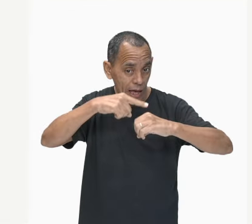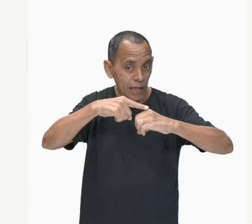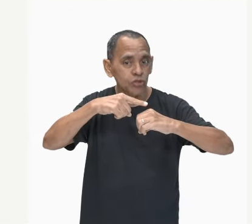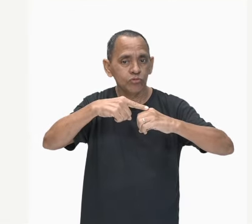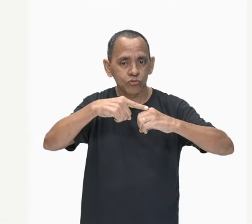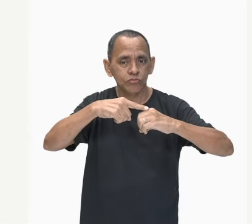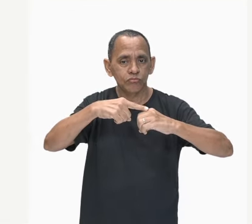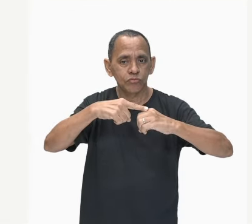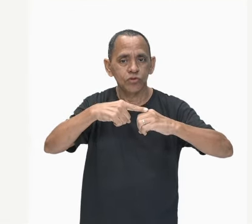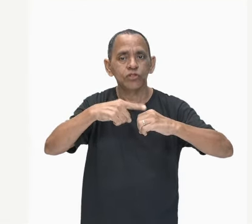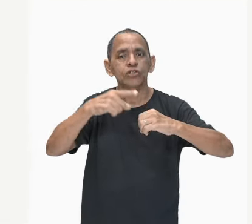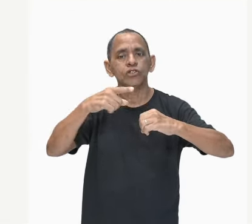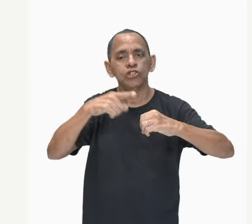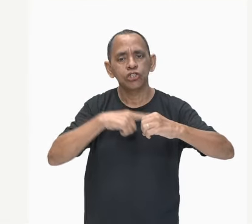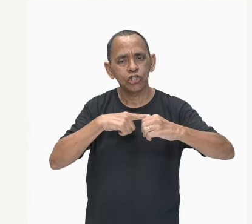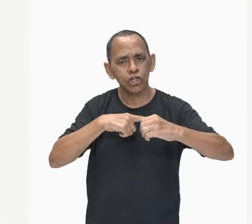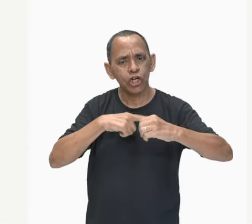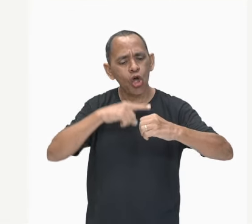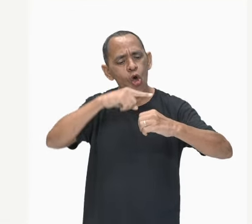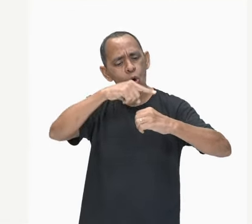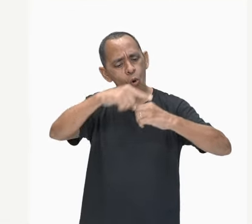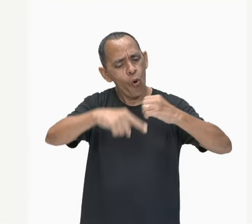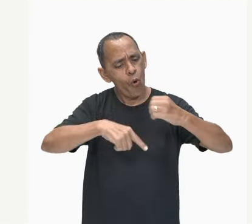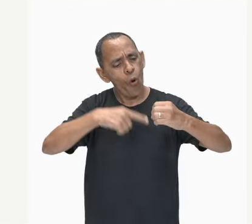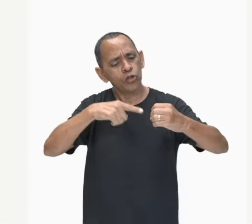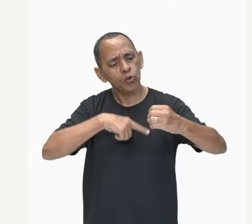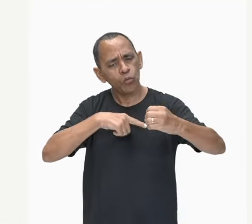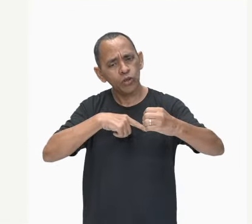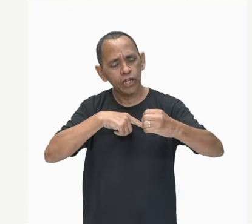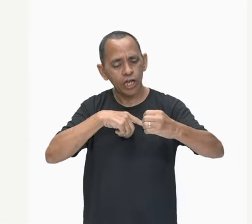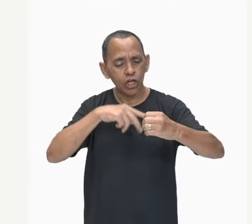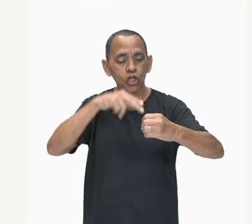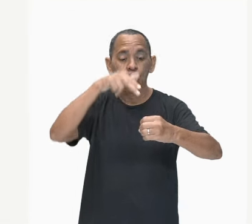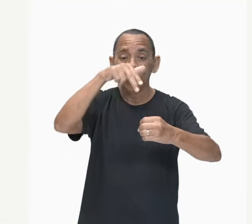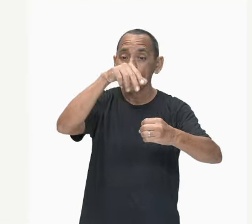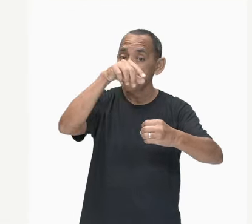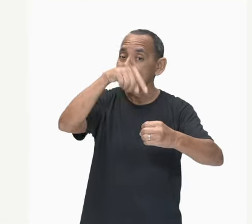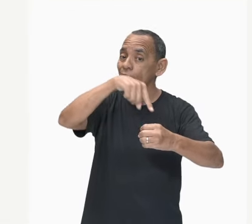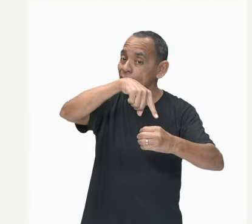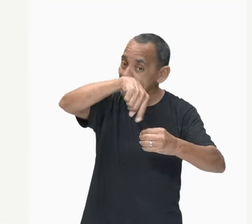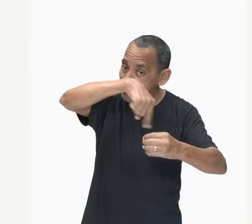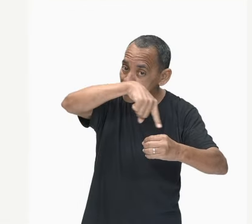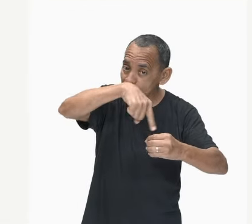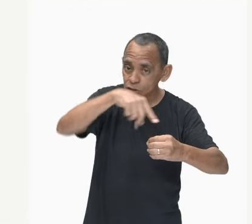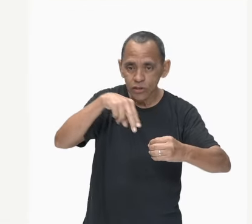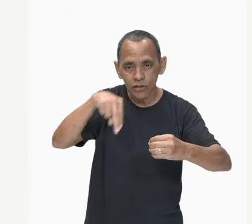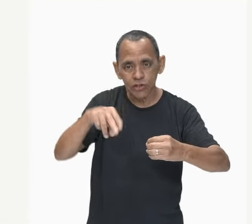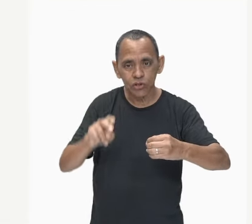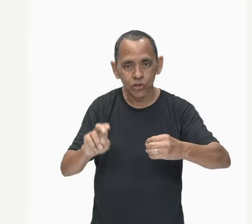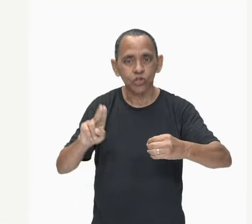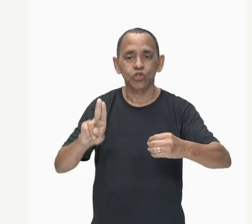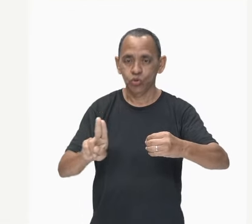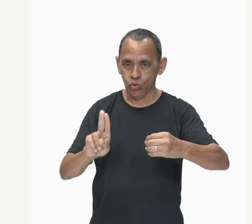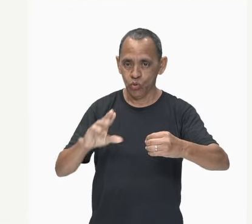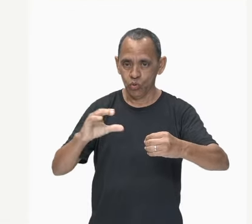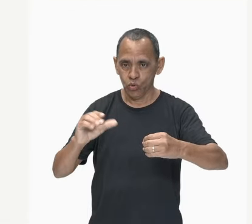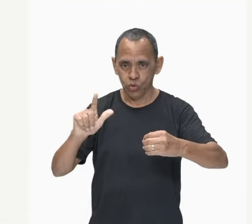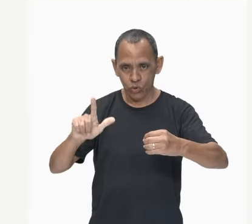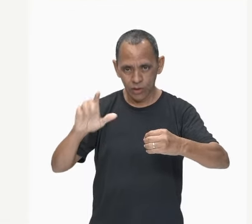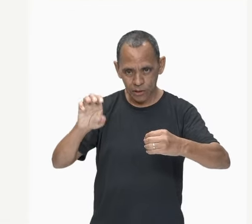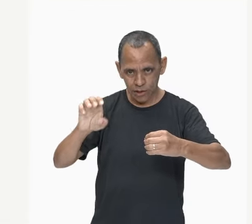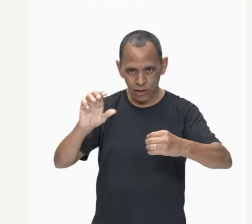Aí você tem que o átomo, ele tem o núcleo e a eletrosfera. Como você pode